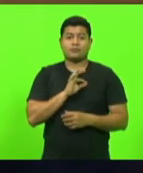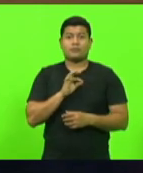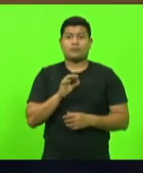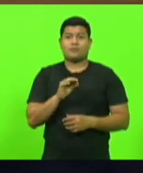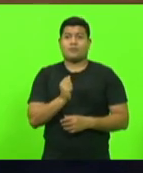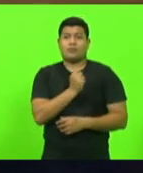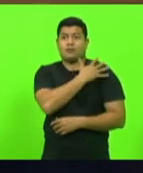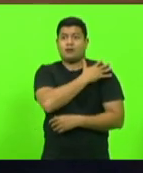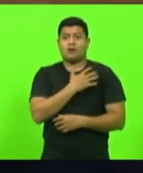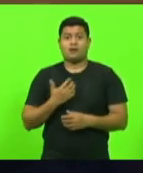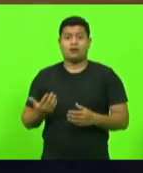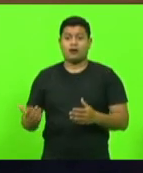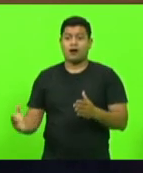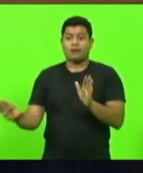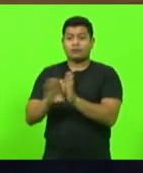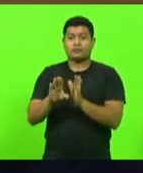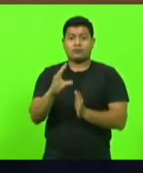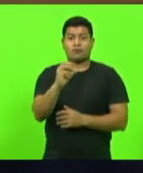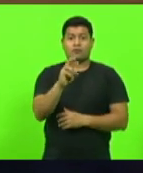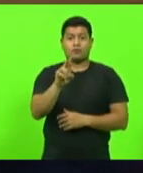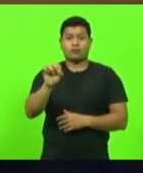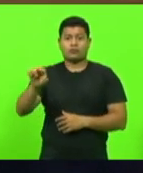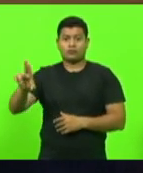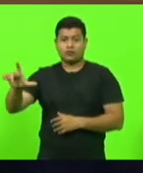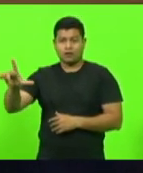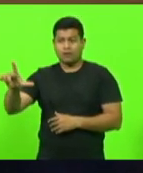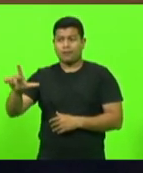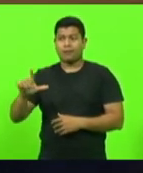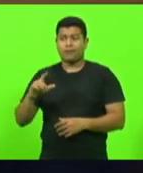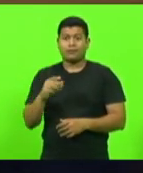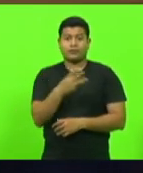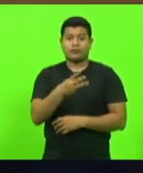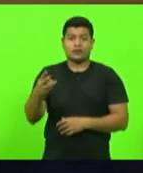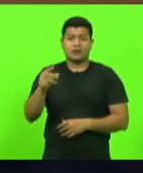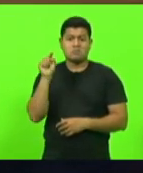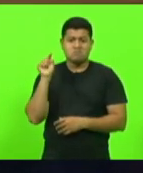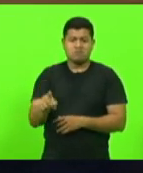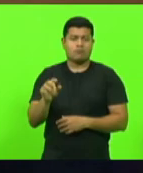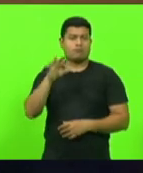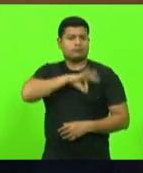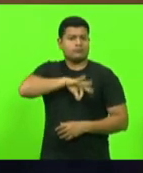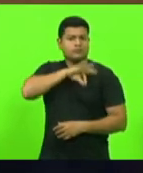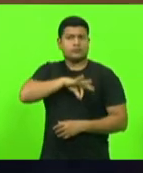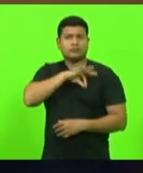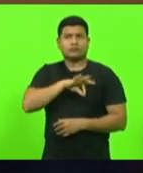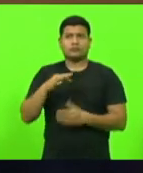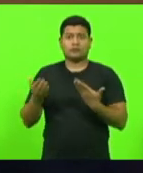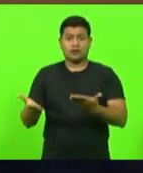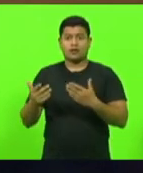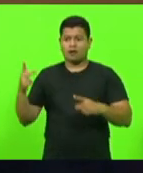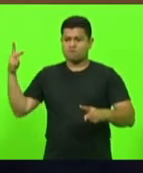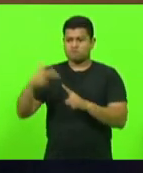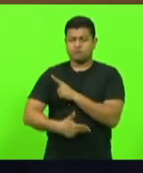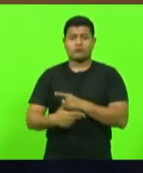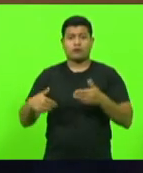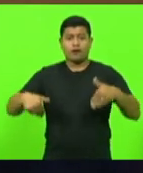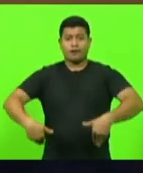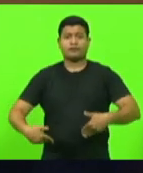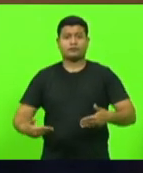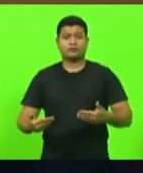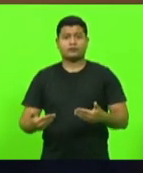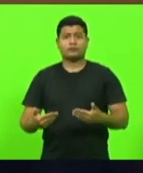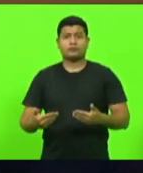ganha 33 mil reais ganha o que um juiz ganha ganha o um promotor ganha e ainda quer boicotar o Márcio Machado foi